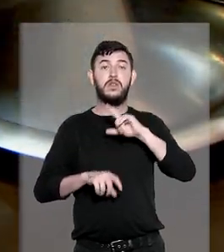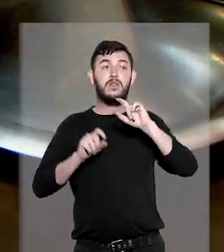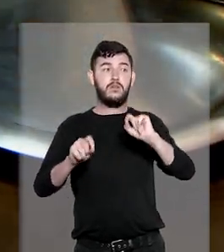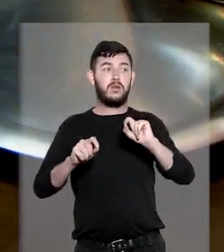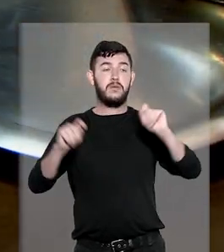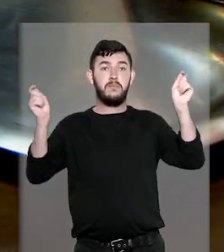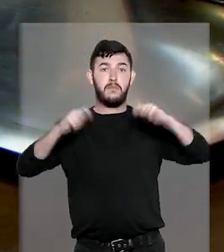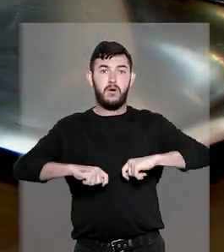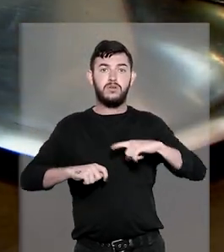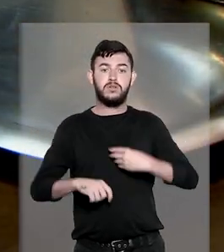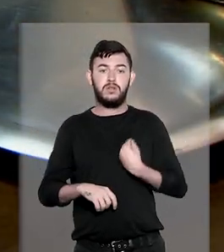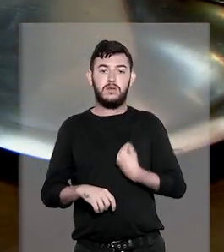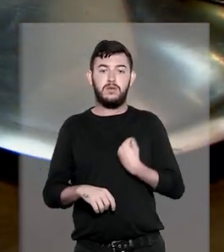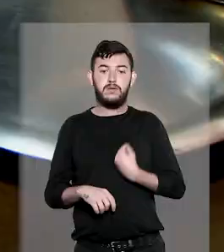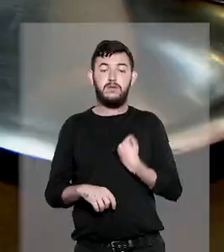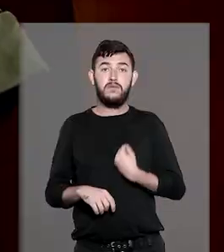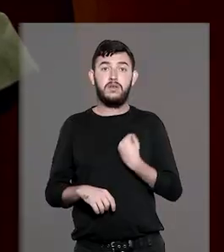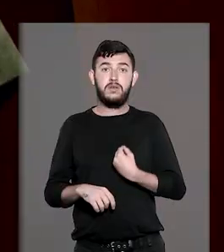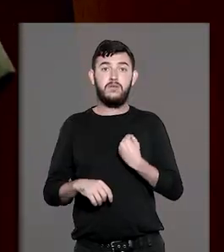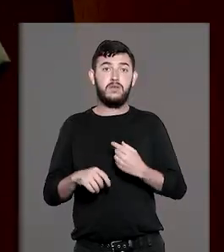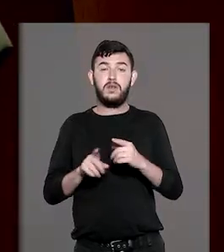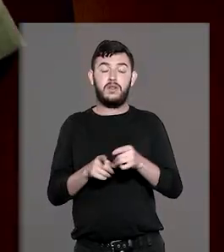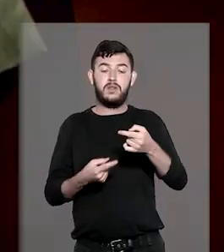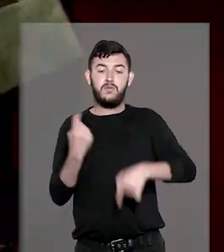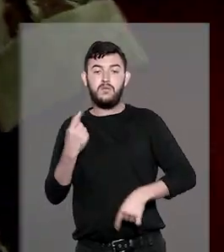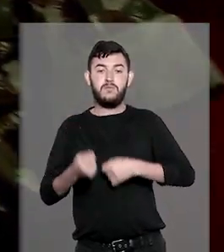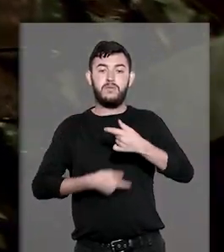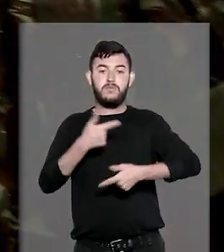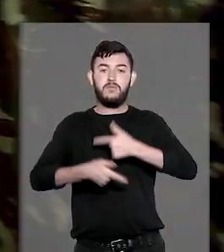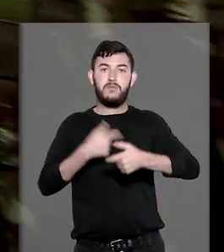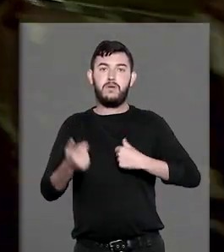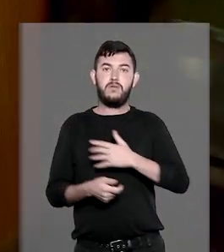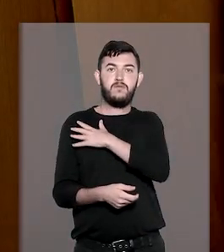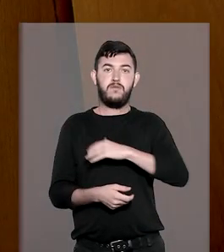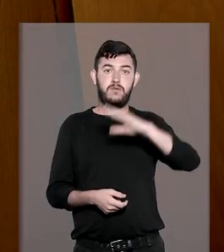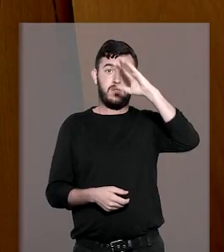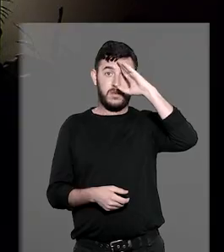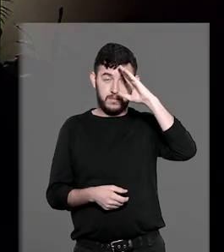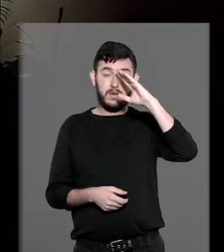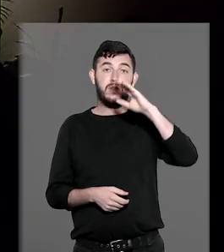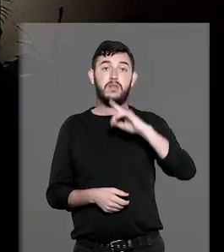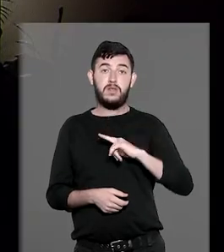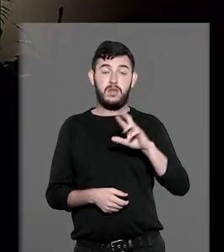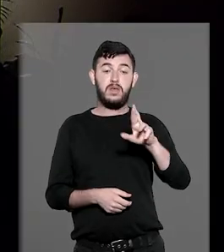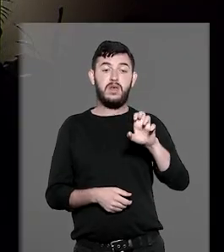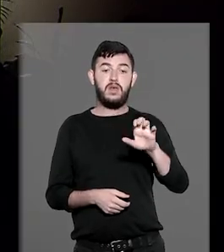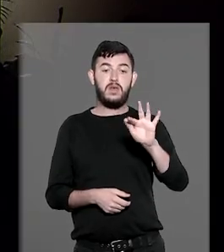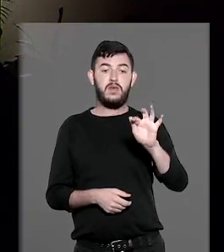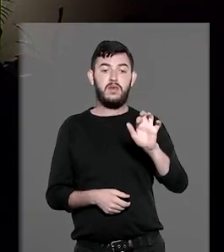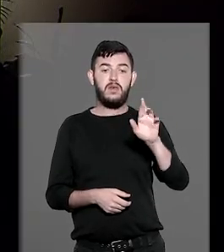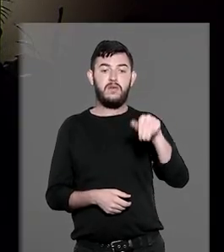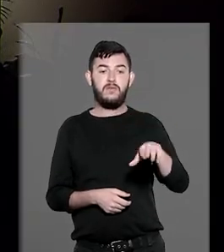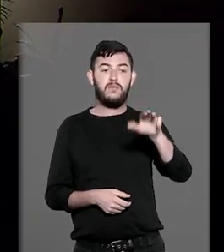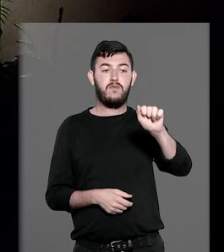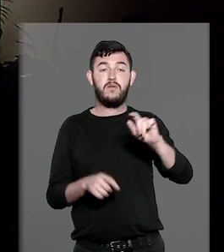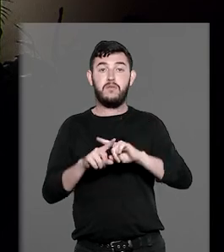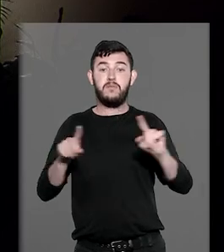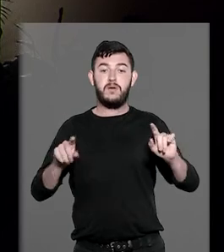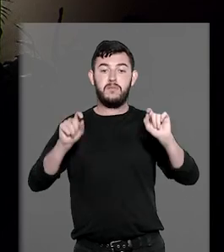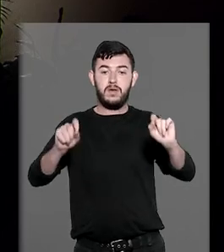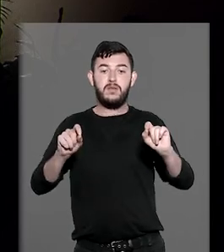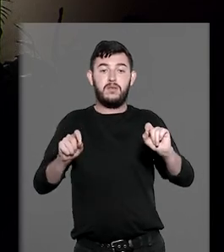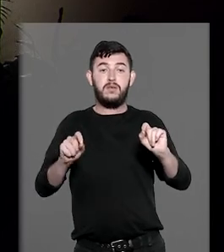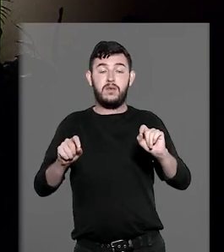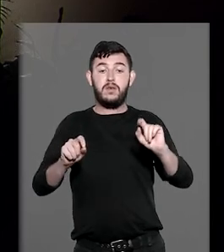-oficio por incapacidade definitiva para o serviço ativo das Forças Armadas. A equipe do programa conversou com o personagem